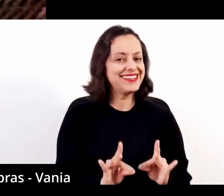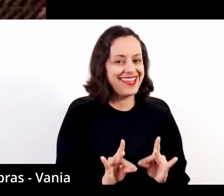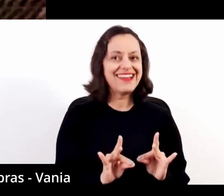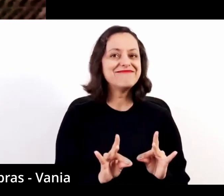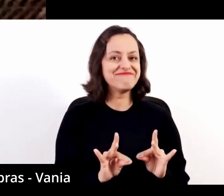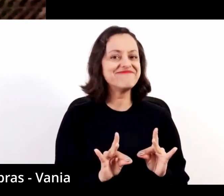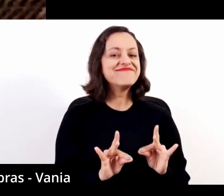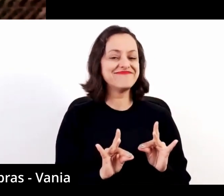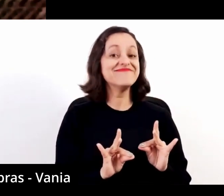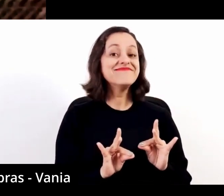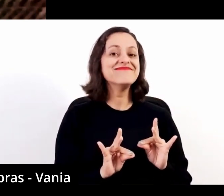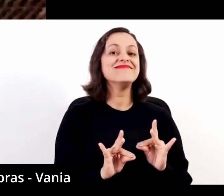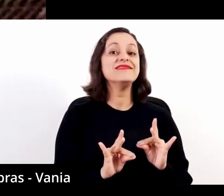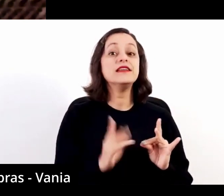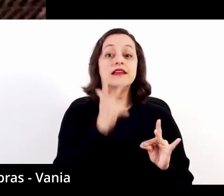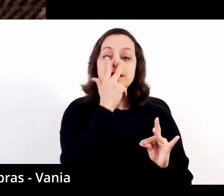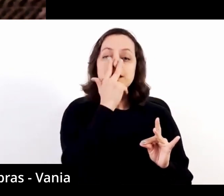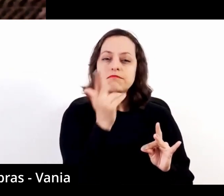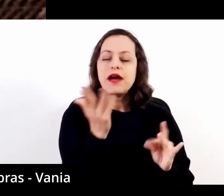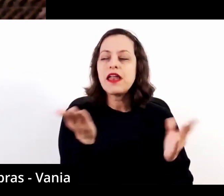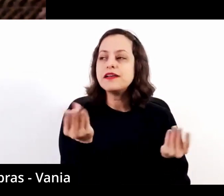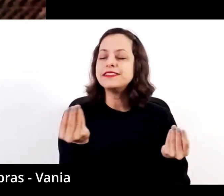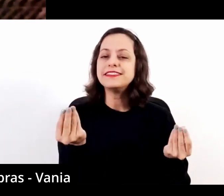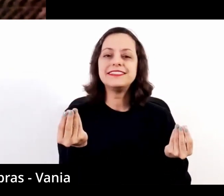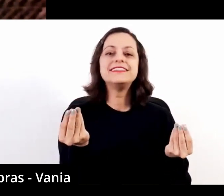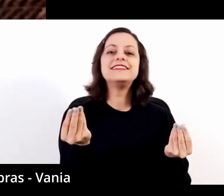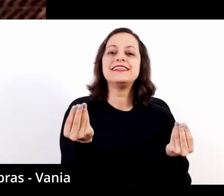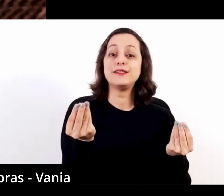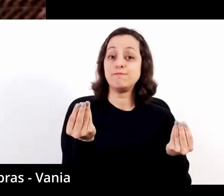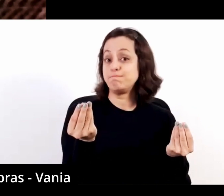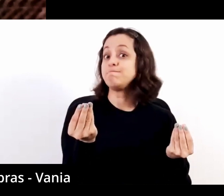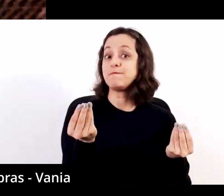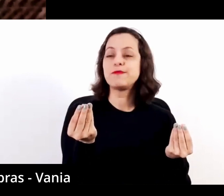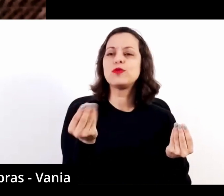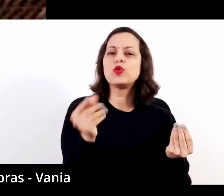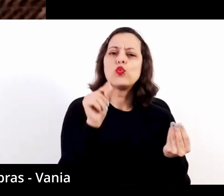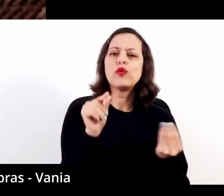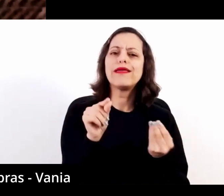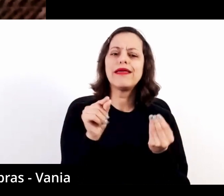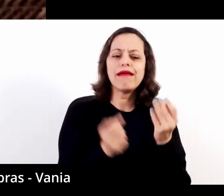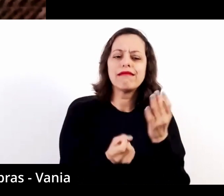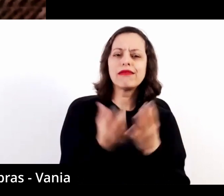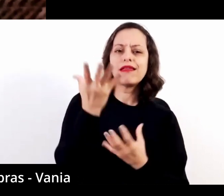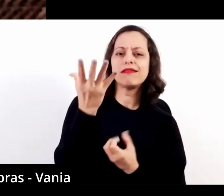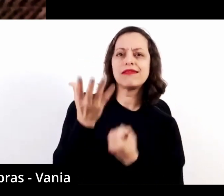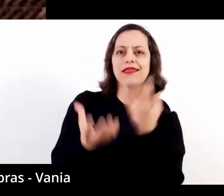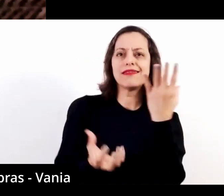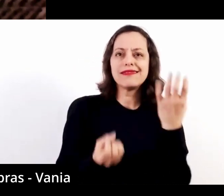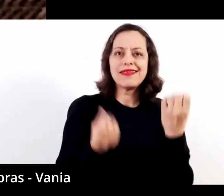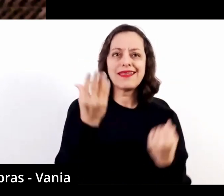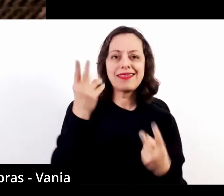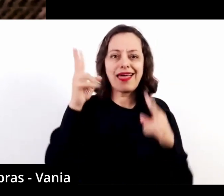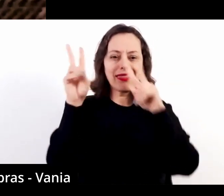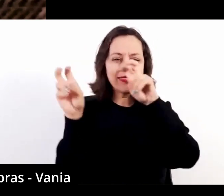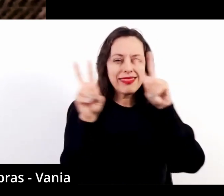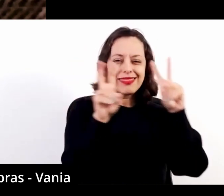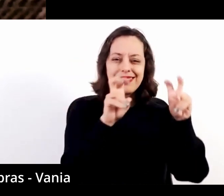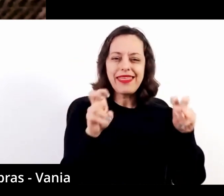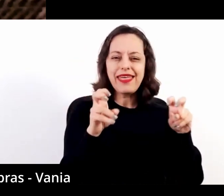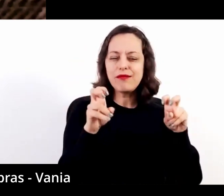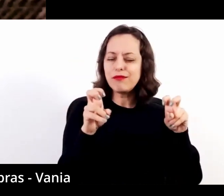ali nas entranhas, de onde parecem brotar ali temas, ao mesmo tempo, muito